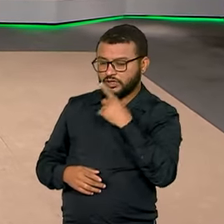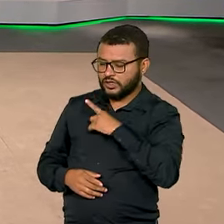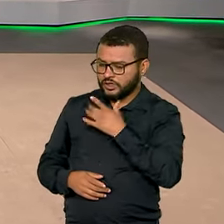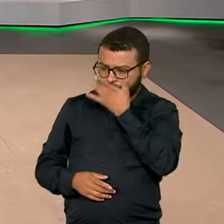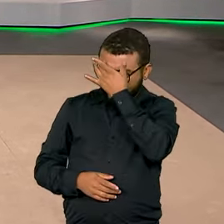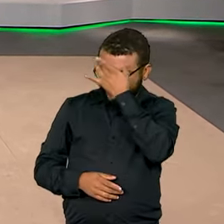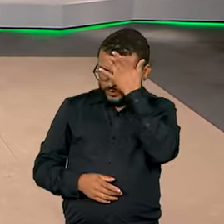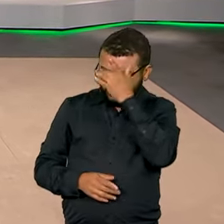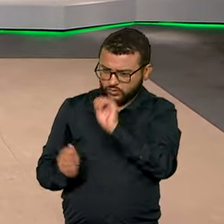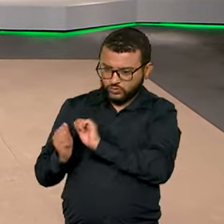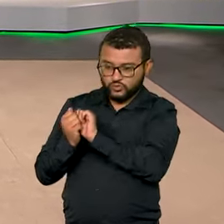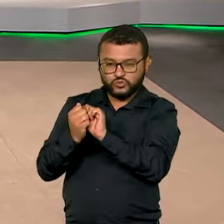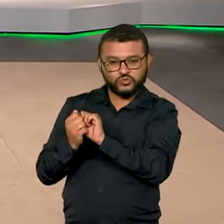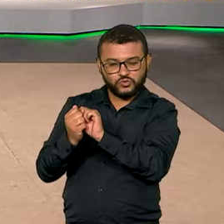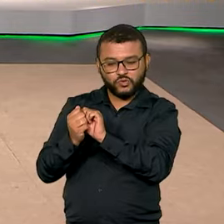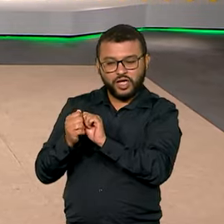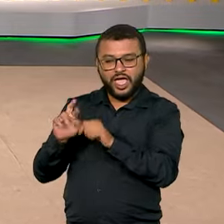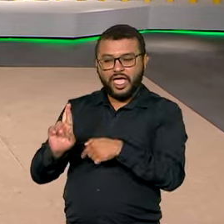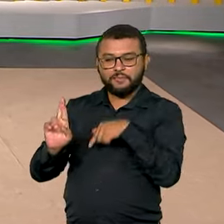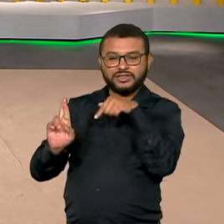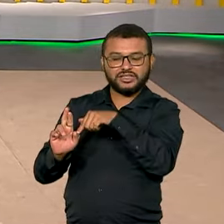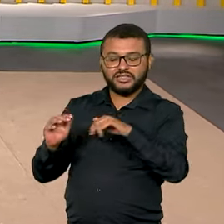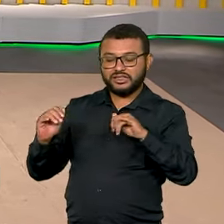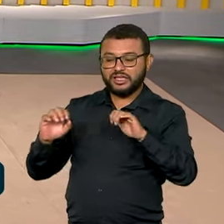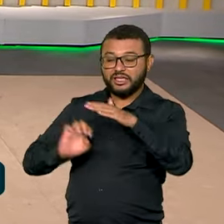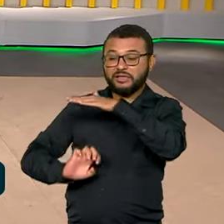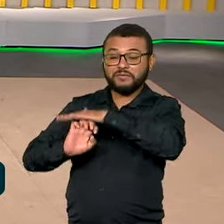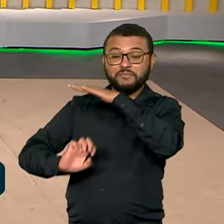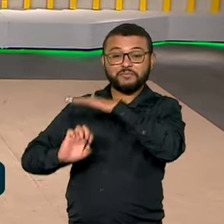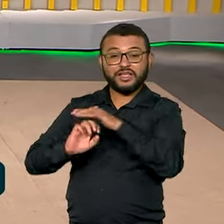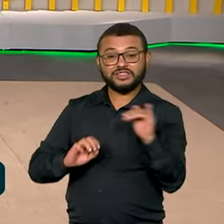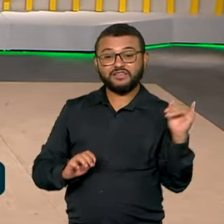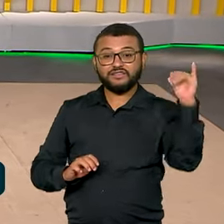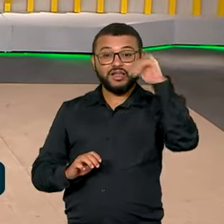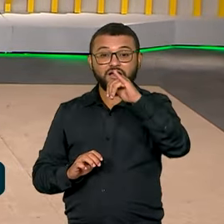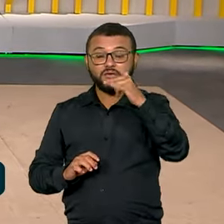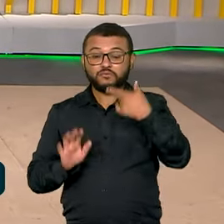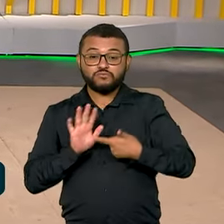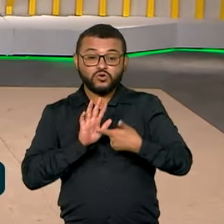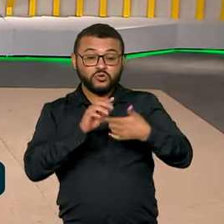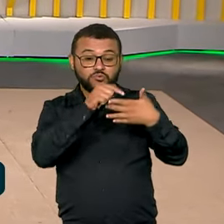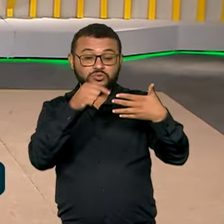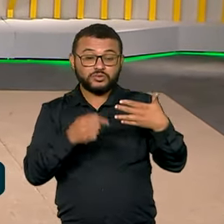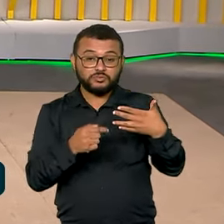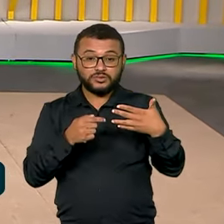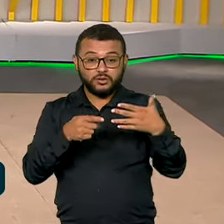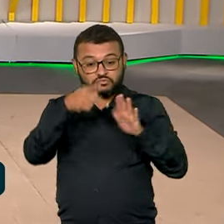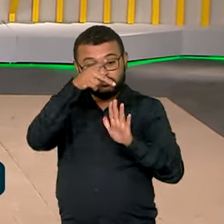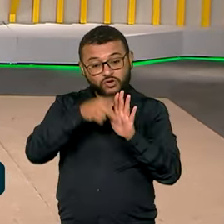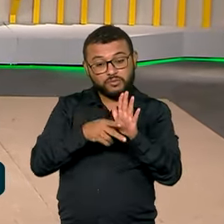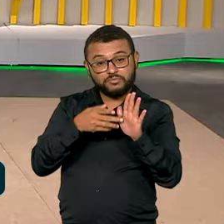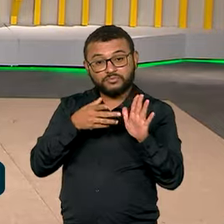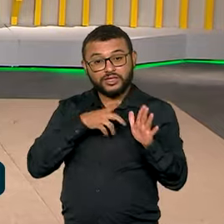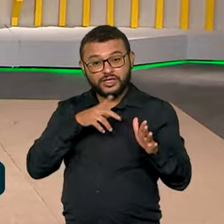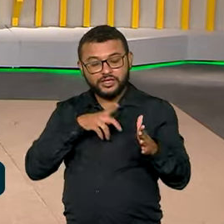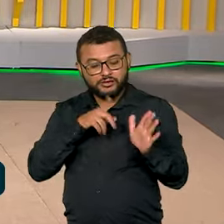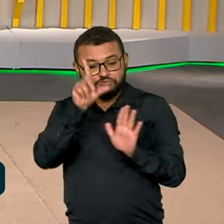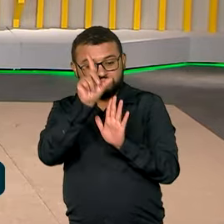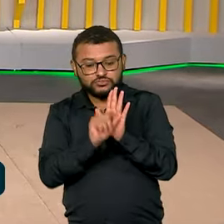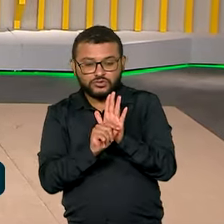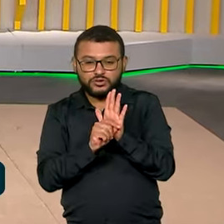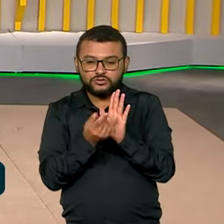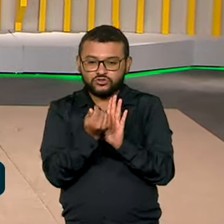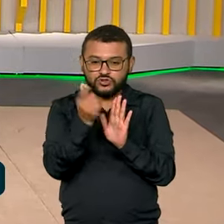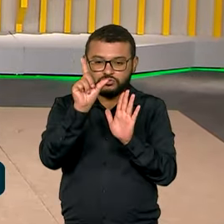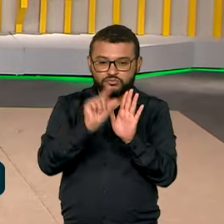representantes das empresas aéreas, Silvio Costa Filho explicou os principais pontos do projeto que pretende baratear as